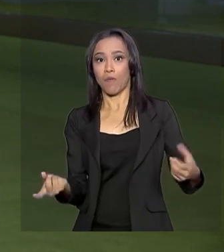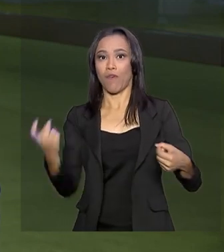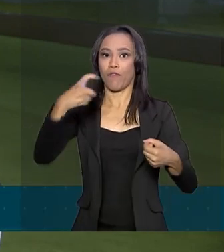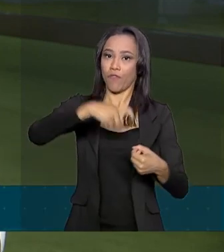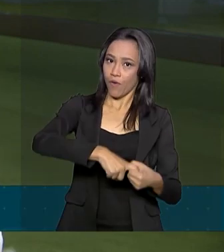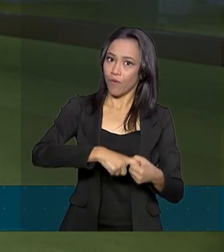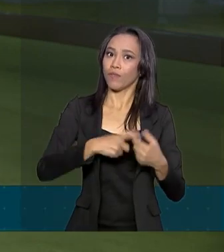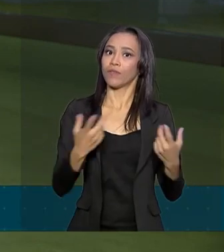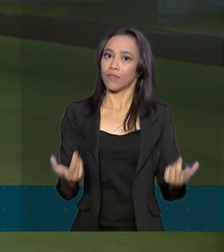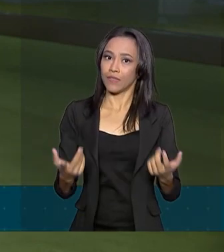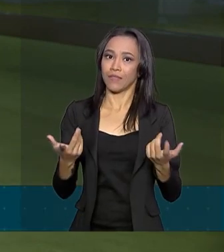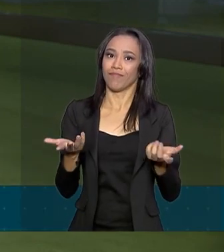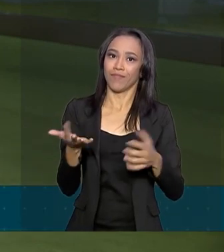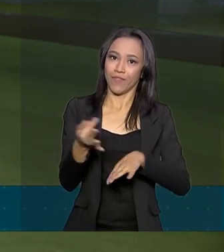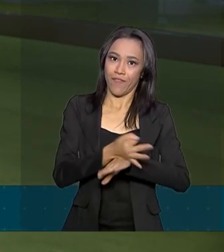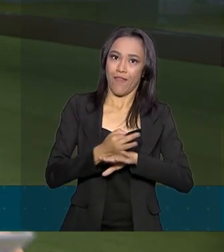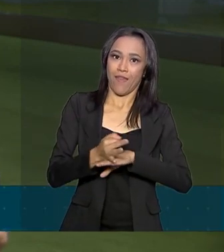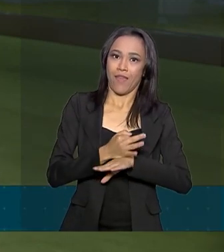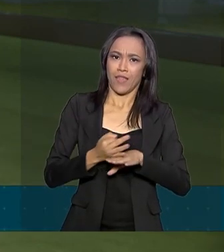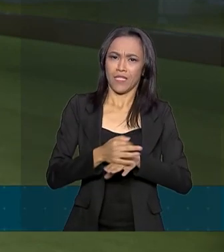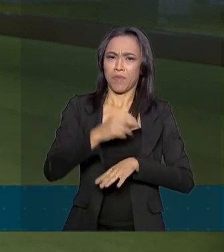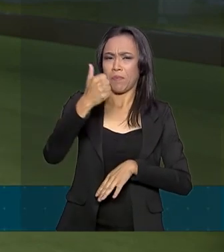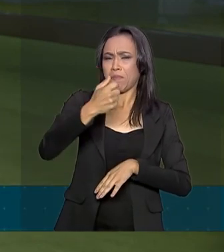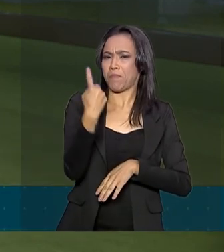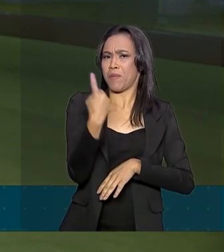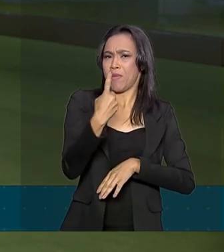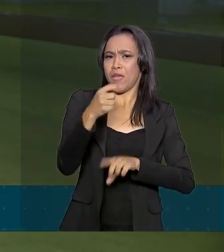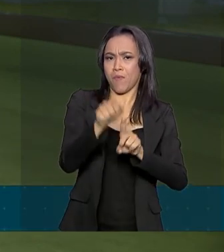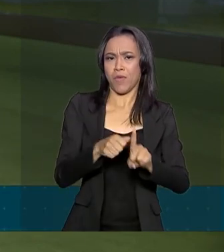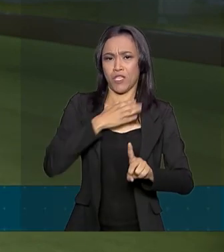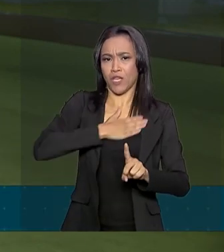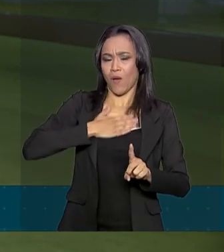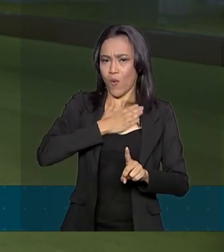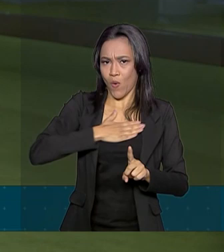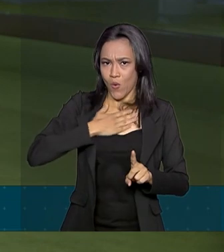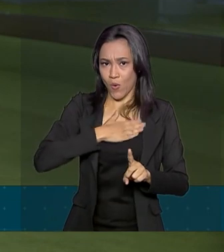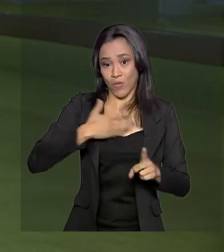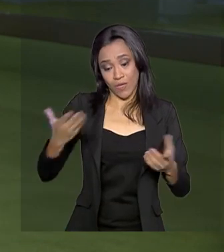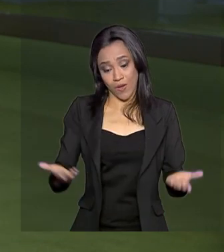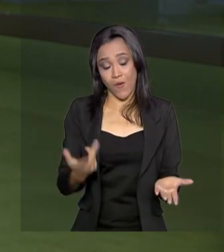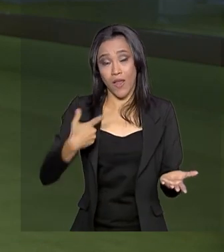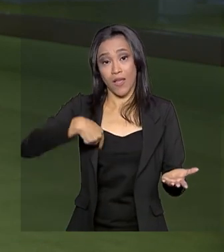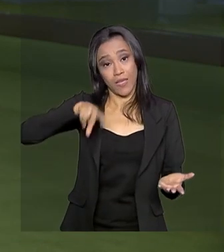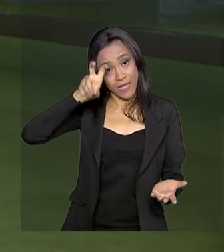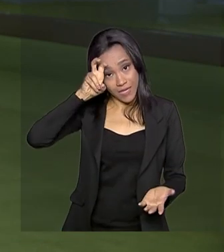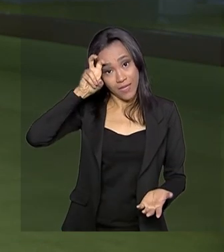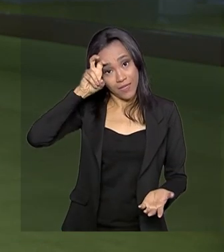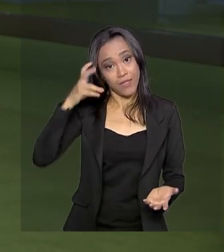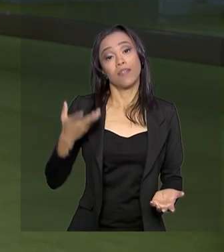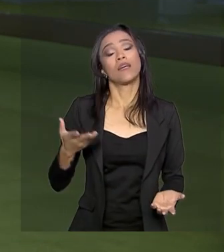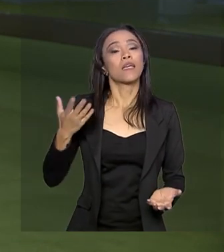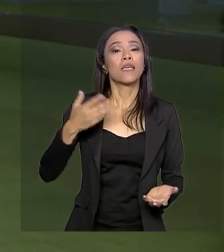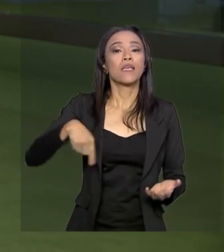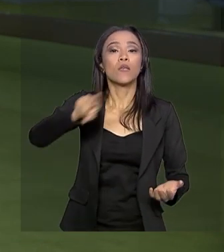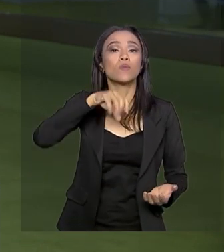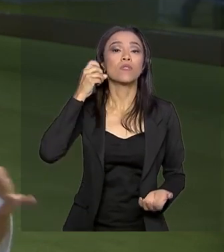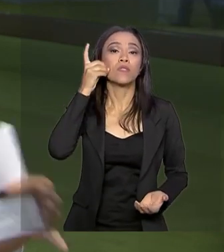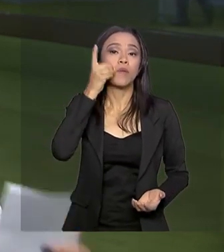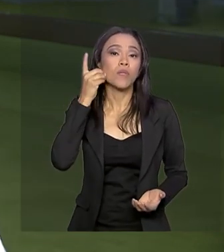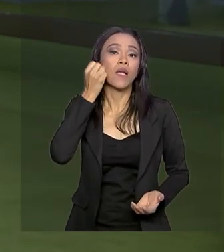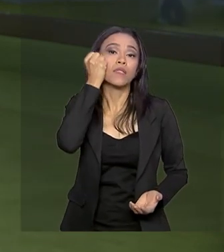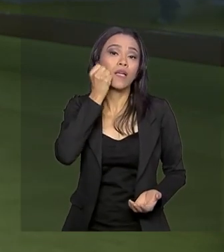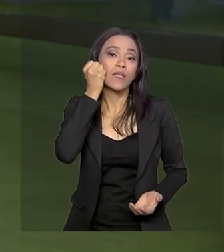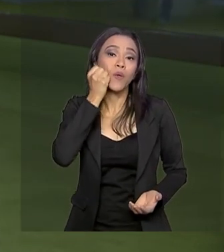simbólico, sempre aí no primeiro dia de agosto, mas dessa vez caiu aí numa quinta-feira, que é quando os parlamentares costumam